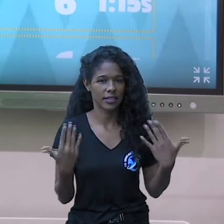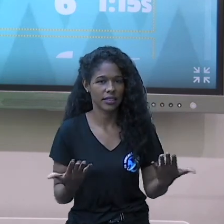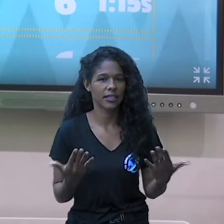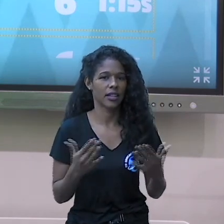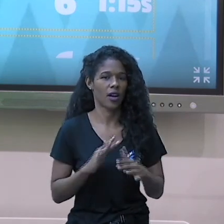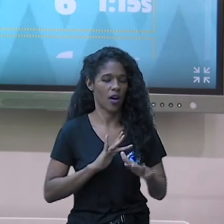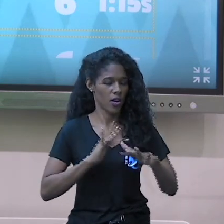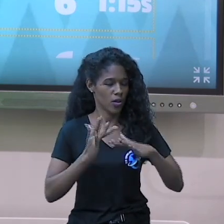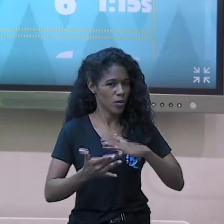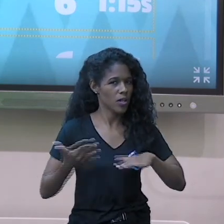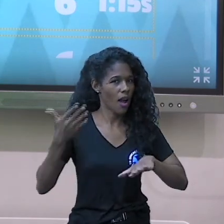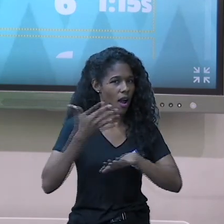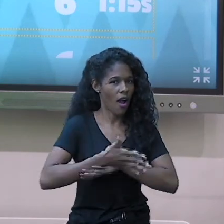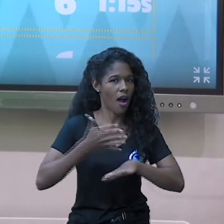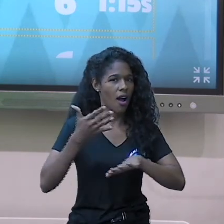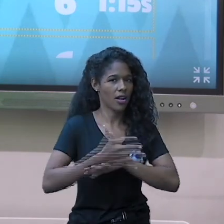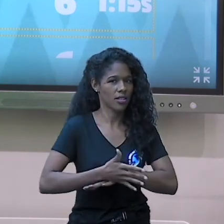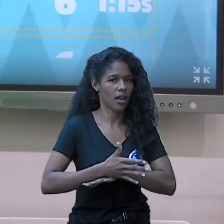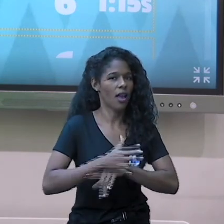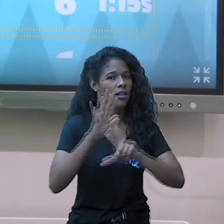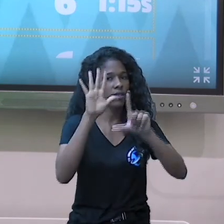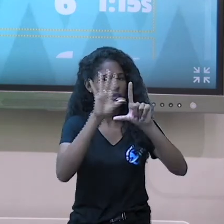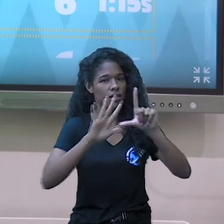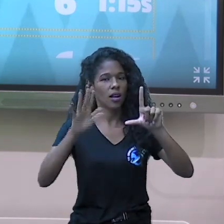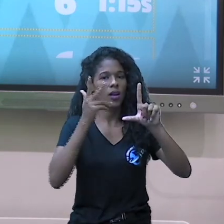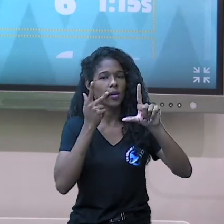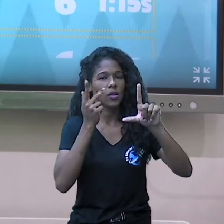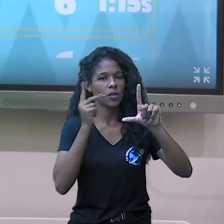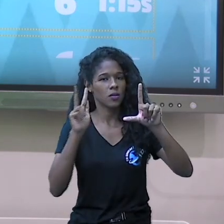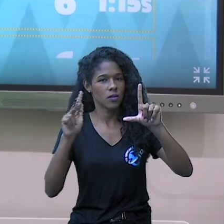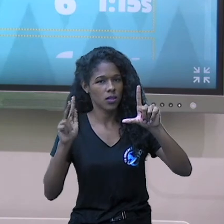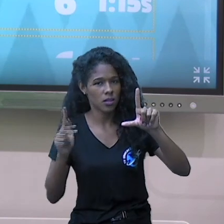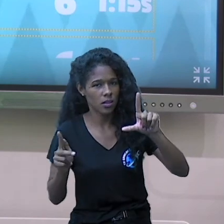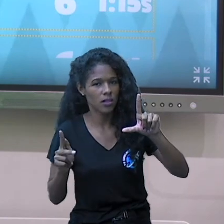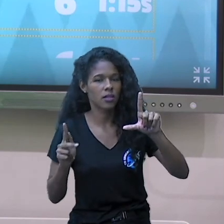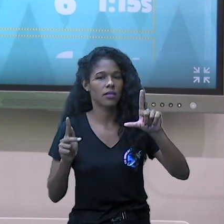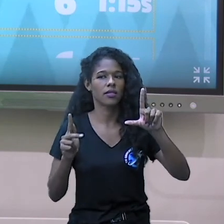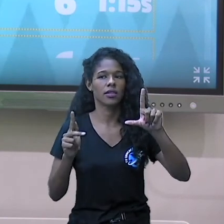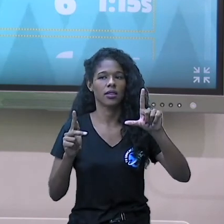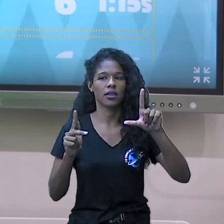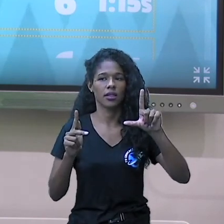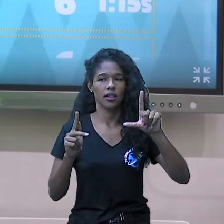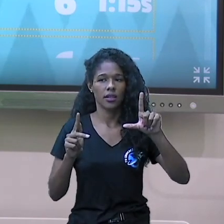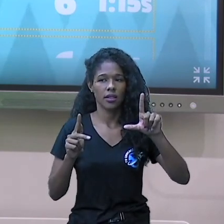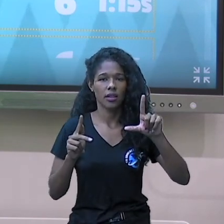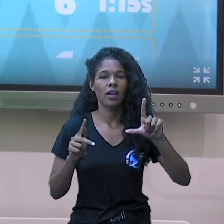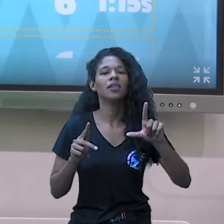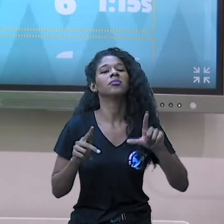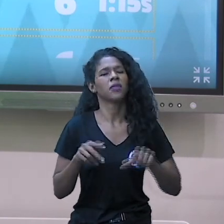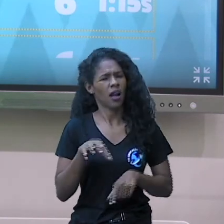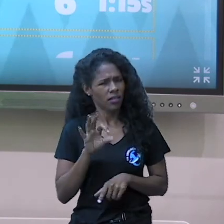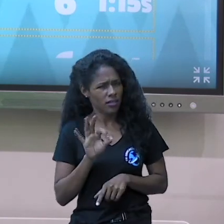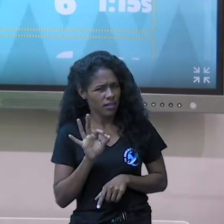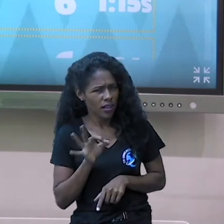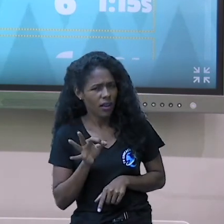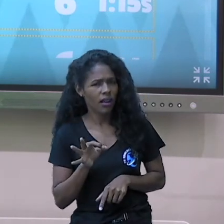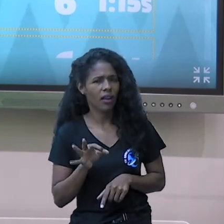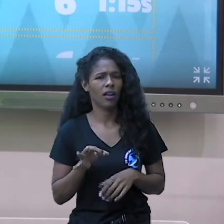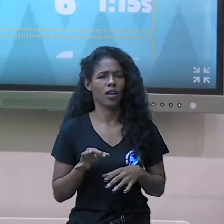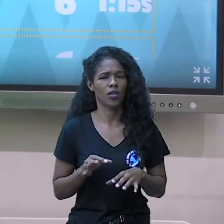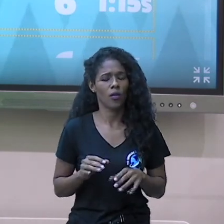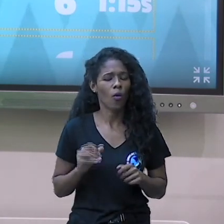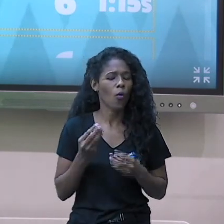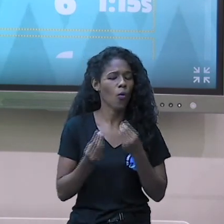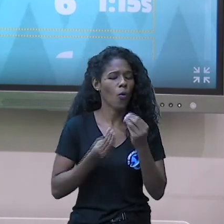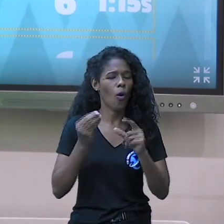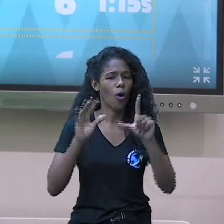plataforma smedgv.com.br aluno. É, não... Ah, é isso, pessoal. Aponte a